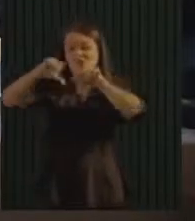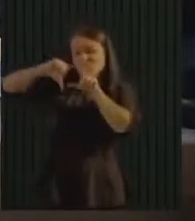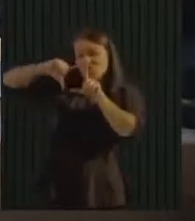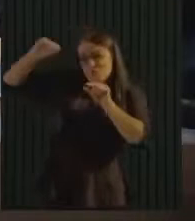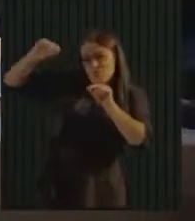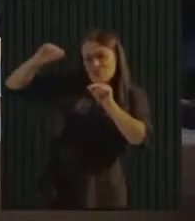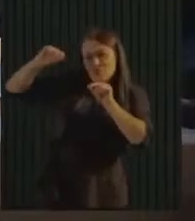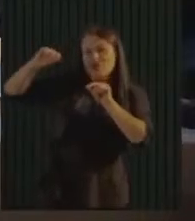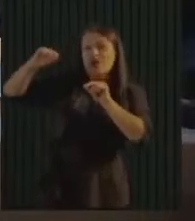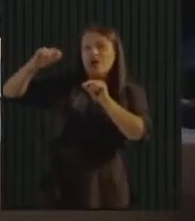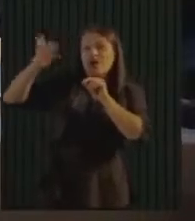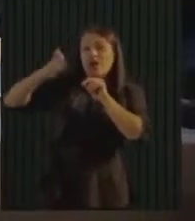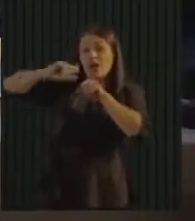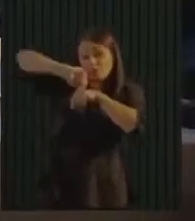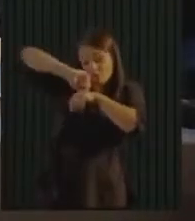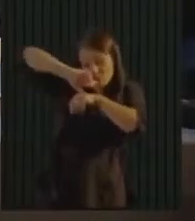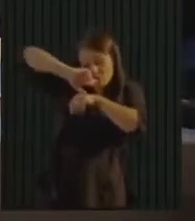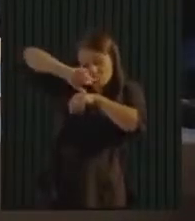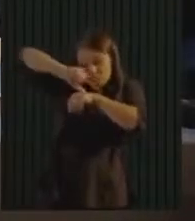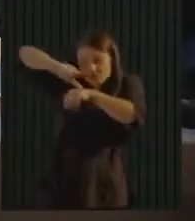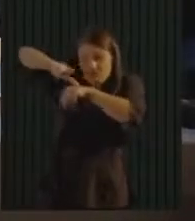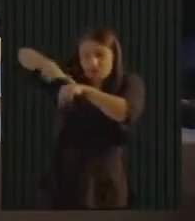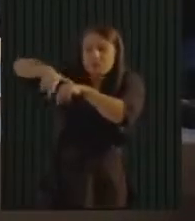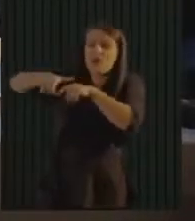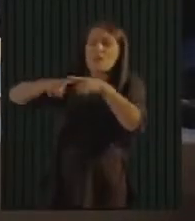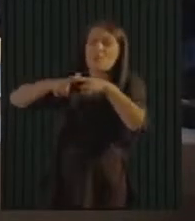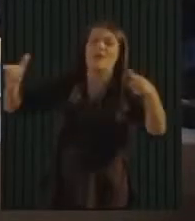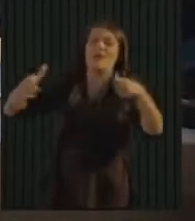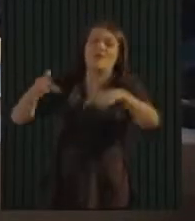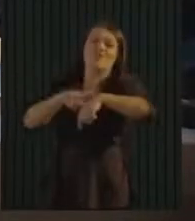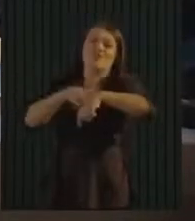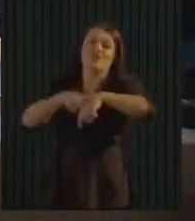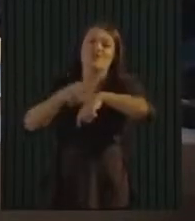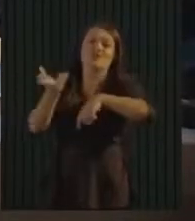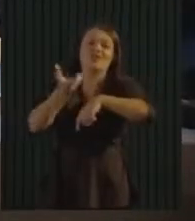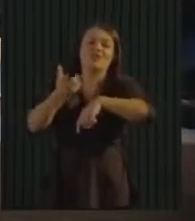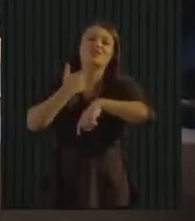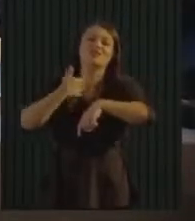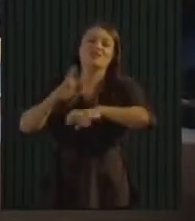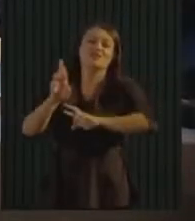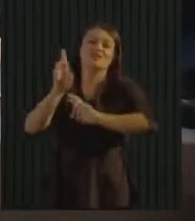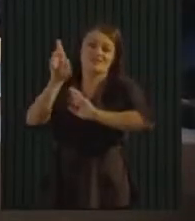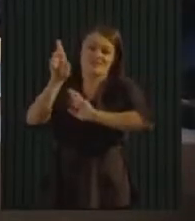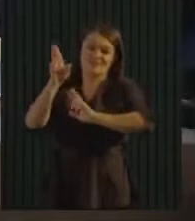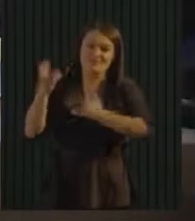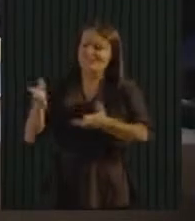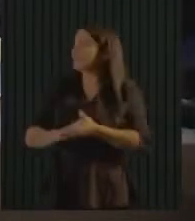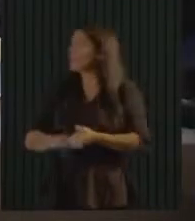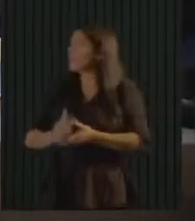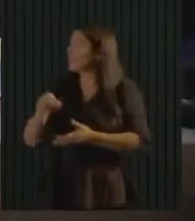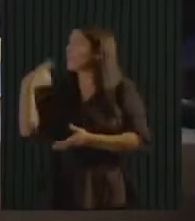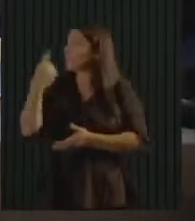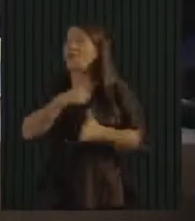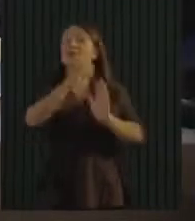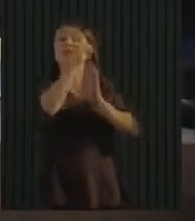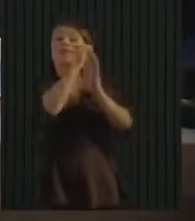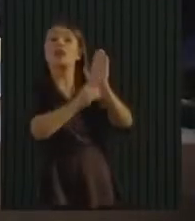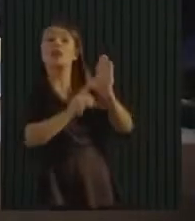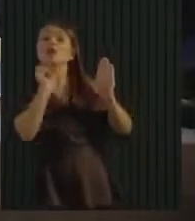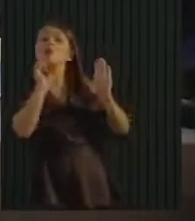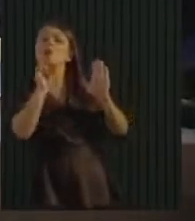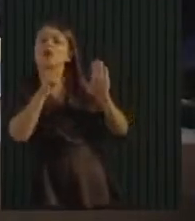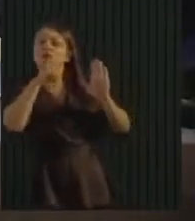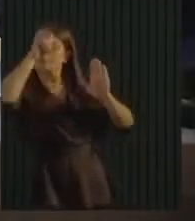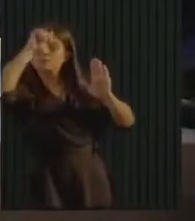aumentar a nossa fatia da pizza verde de uma forma bem considerável. Que as metas do nosso decreto, Floripa, Lixo Zero, são